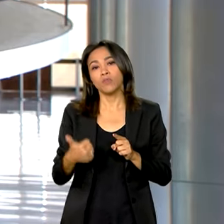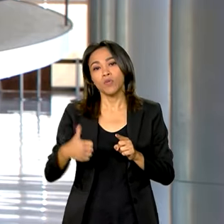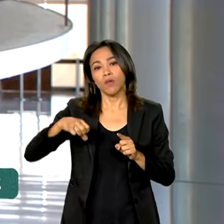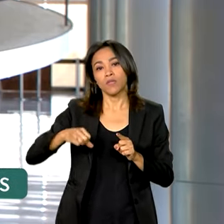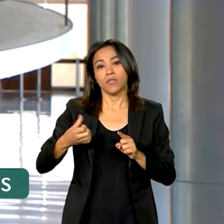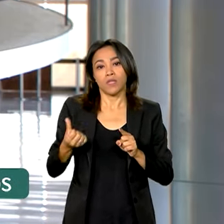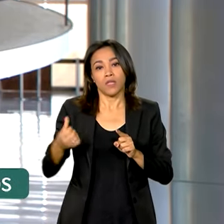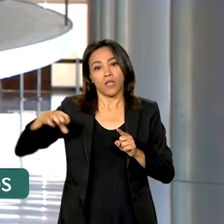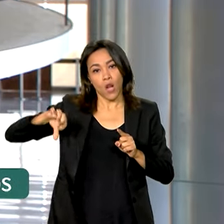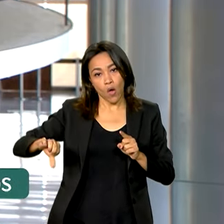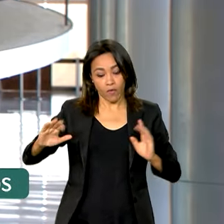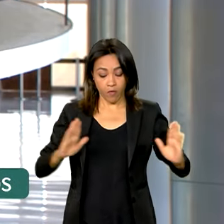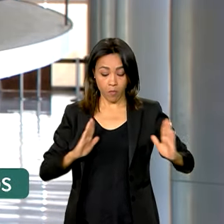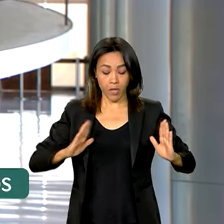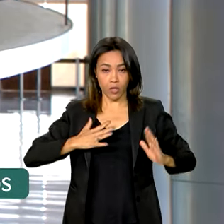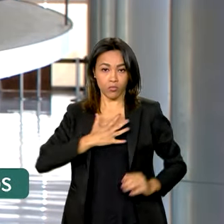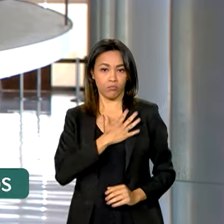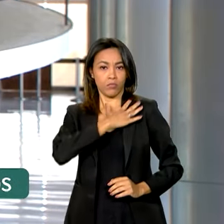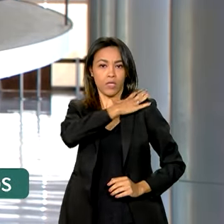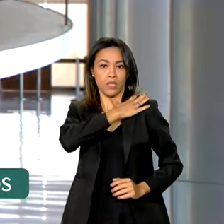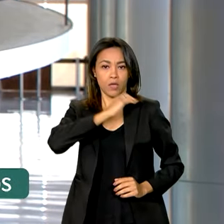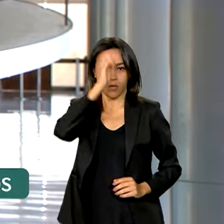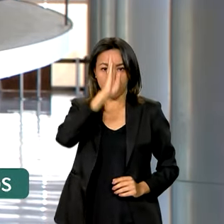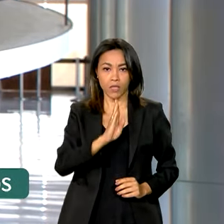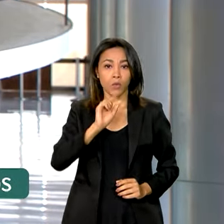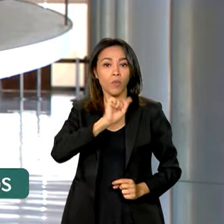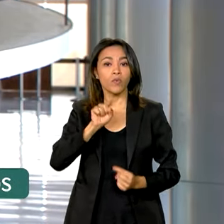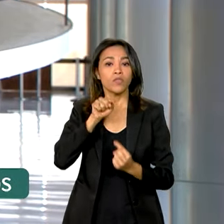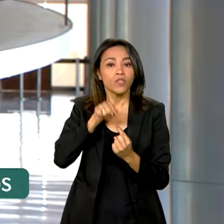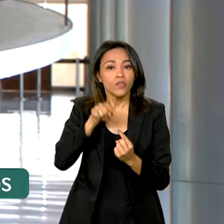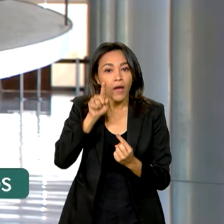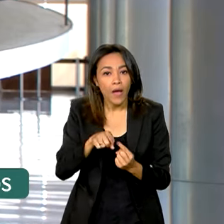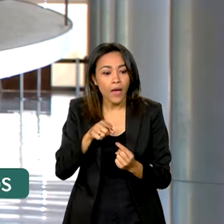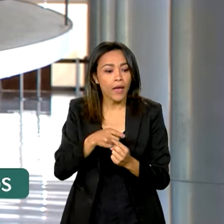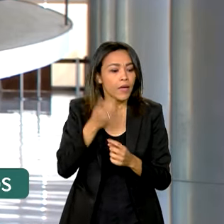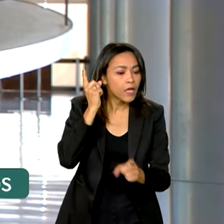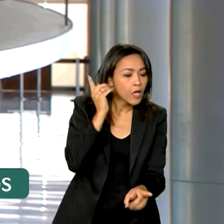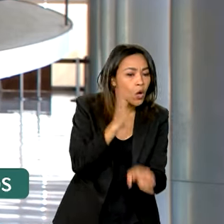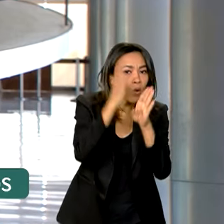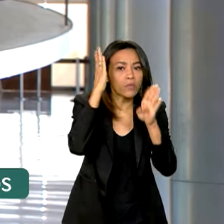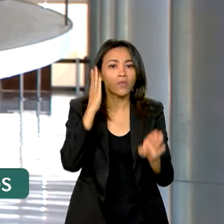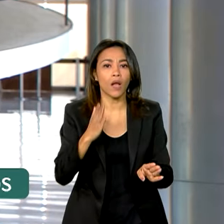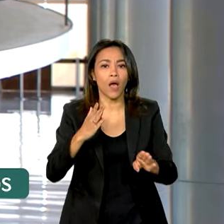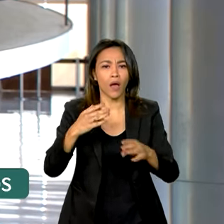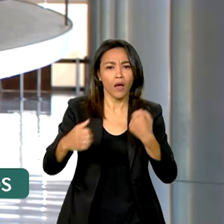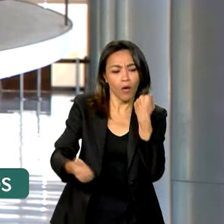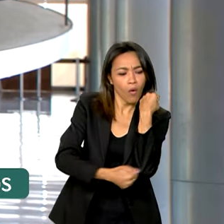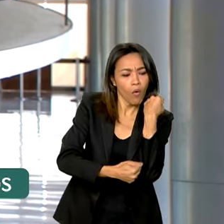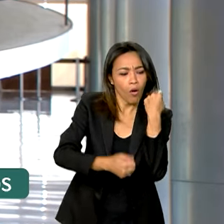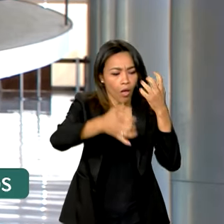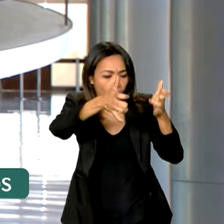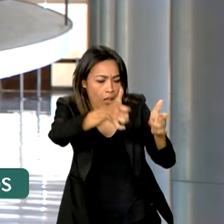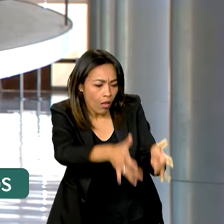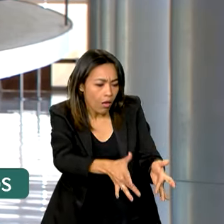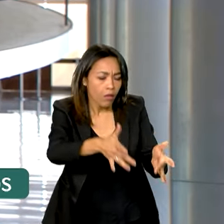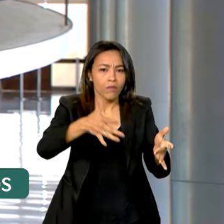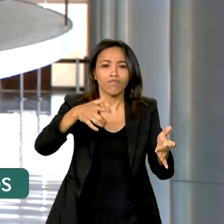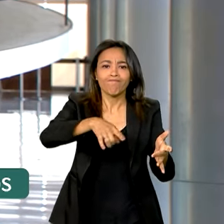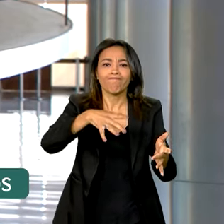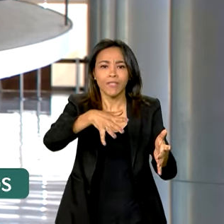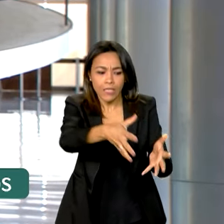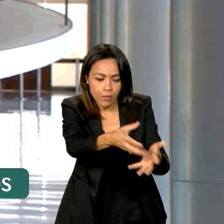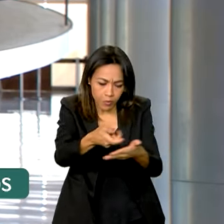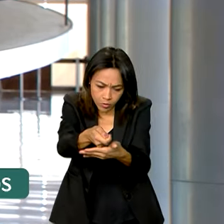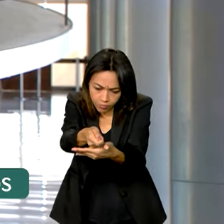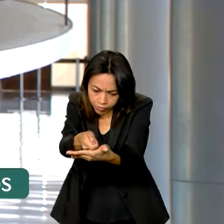no Brasil. Um dos principais objetivos é localizar os restos mortais das vítimas e emitir pareceres sobre